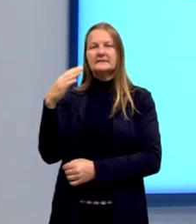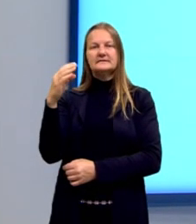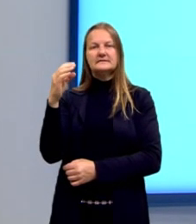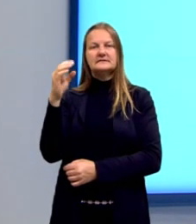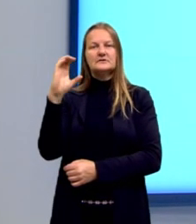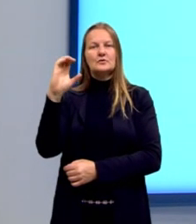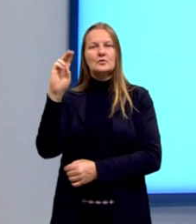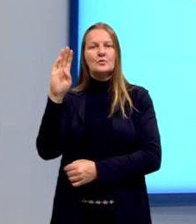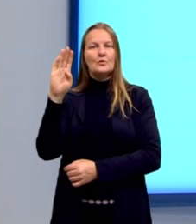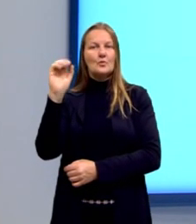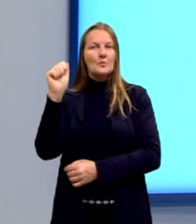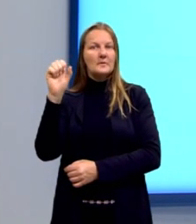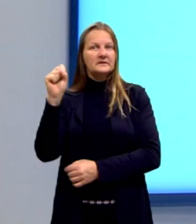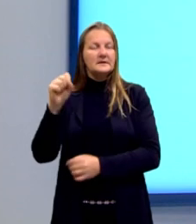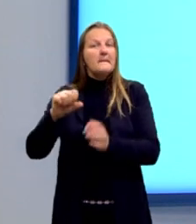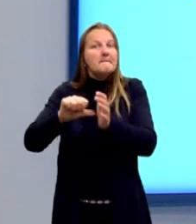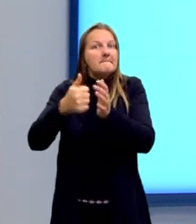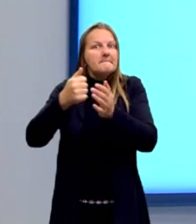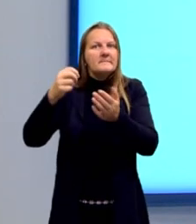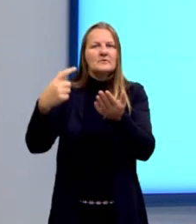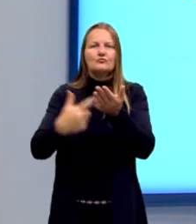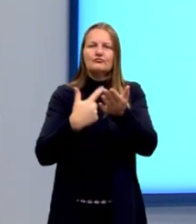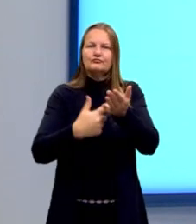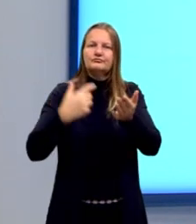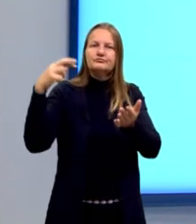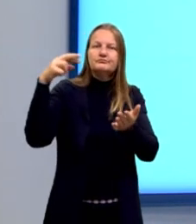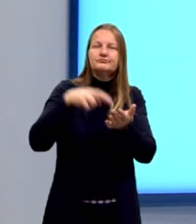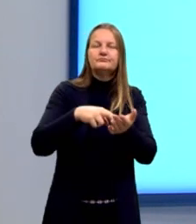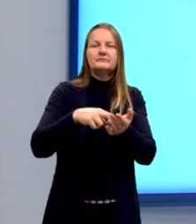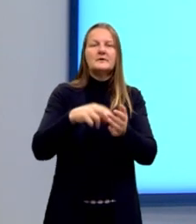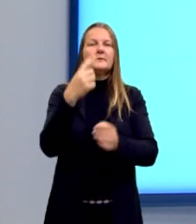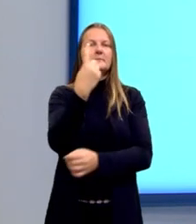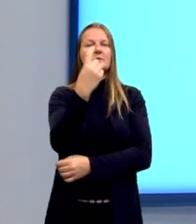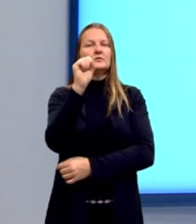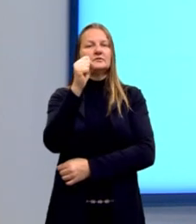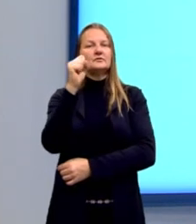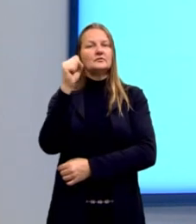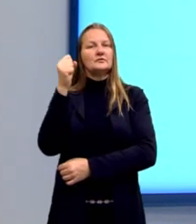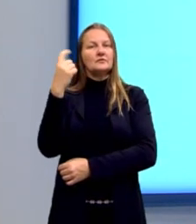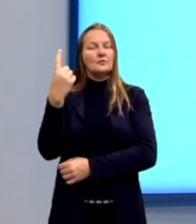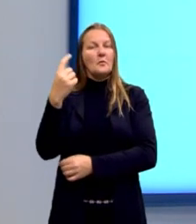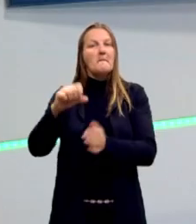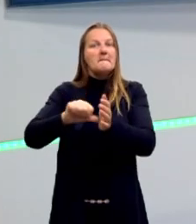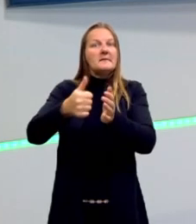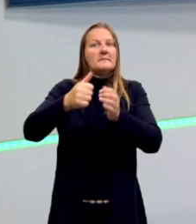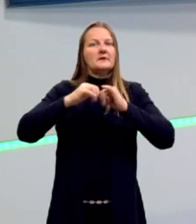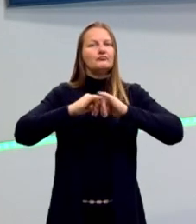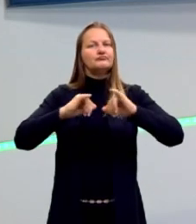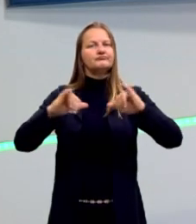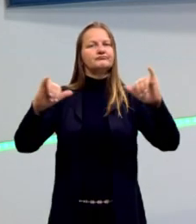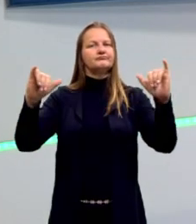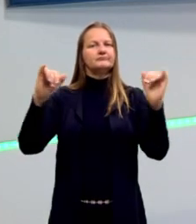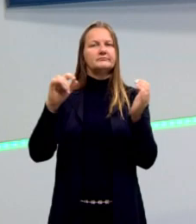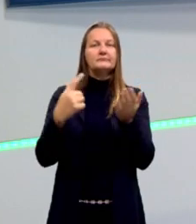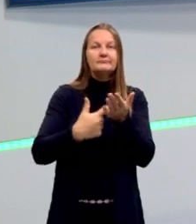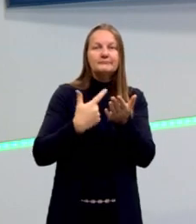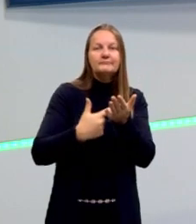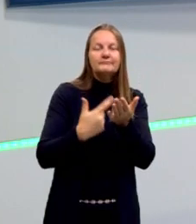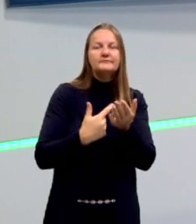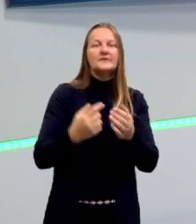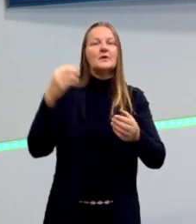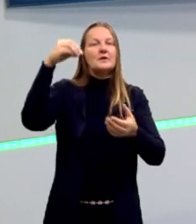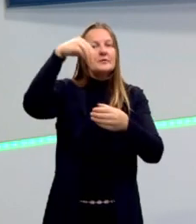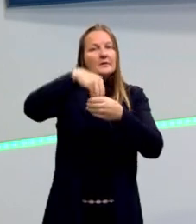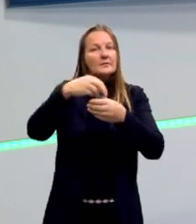Então, gente diz que o Realismo no Brasil, ele tem início em 1881. Por quê? Porque foi publicada essa obra. dentro do